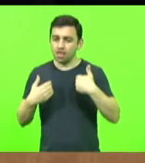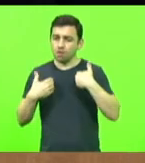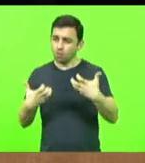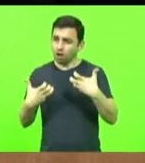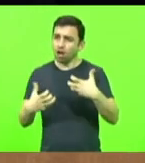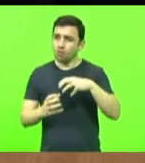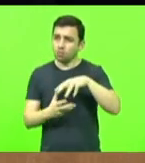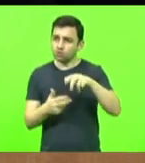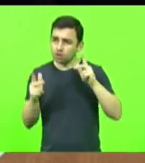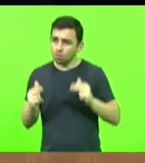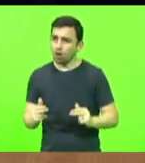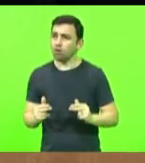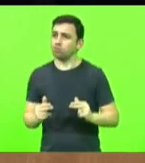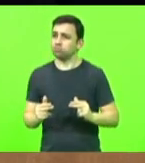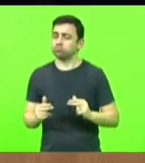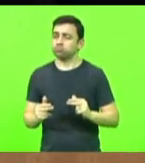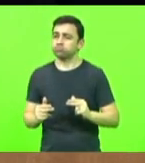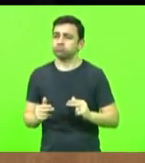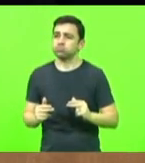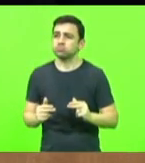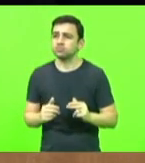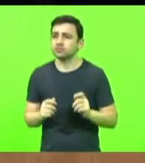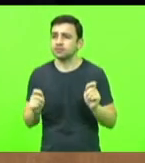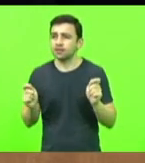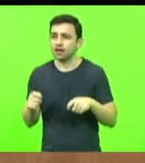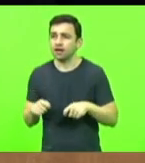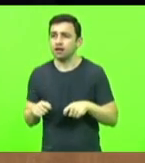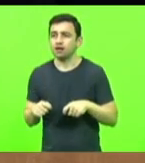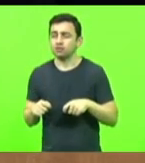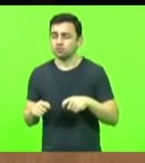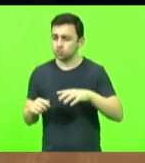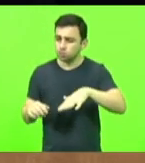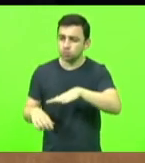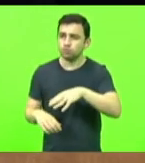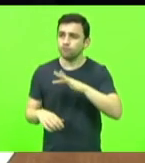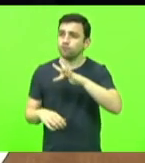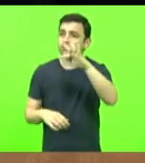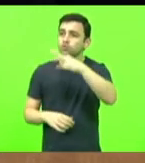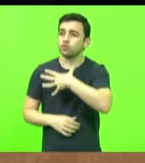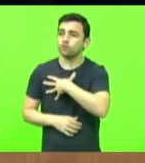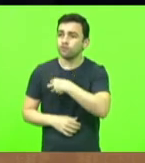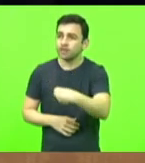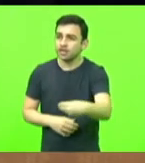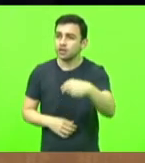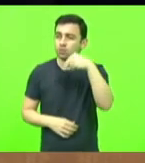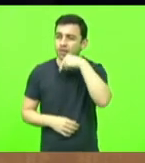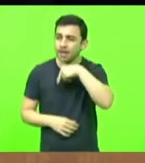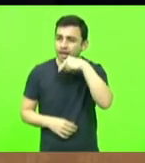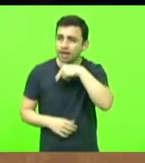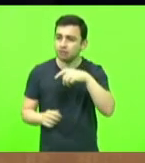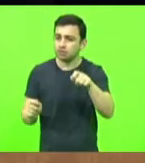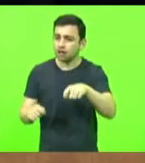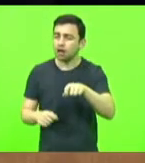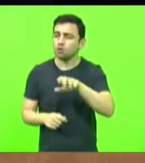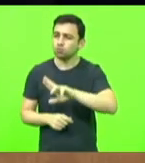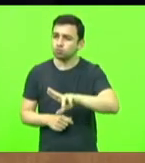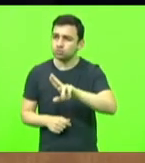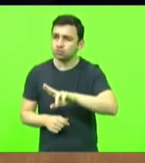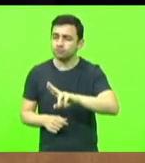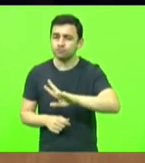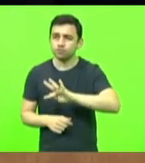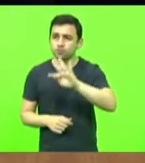e certamente nós queremos para os nossos filhos e os netos possam aproveitar.